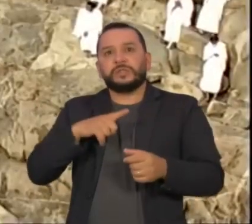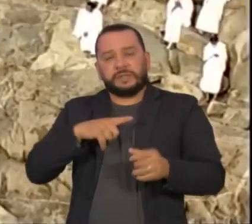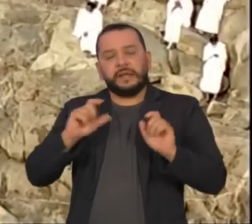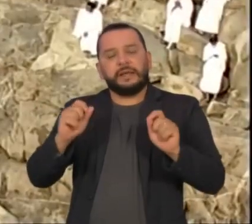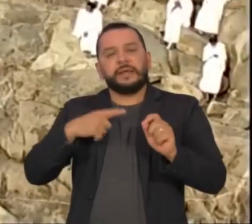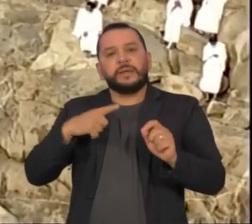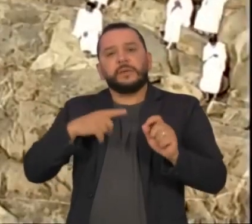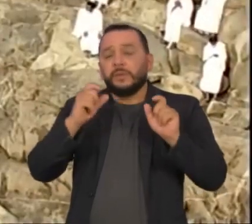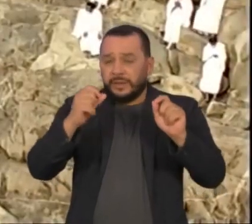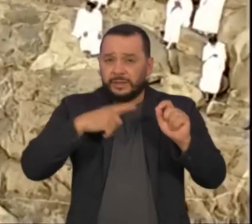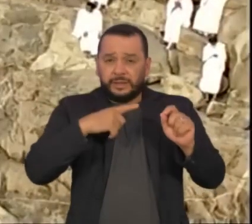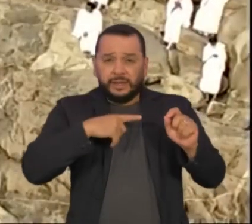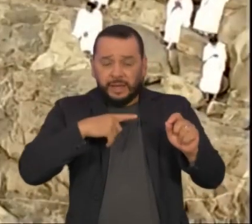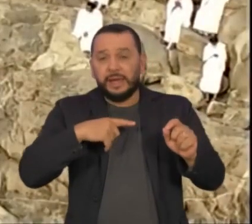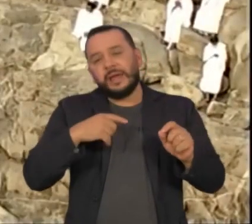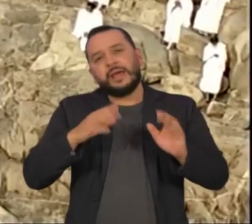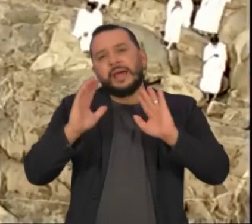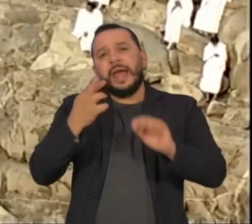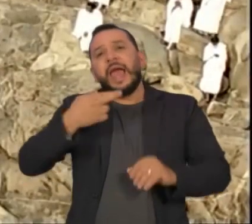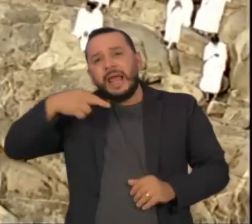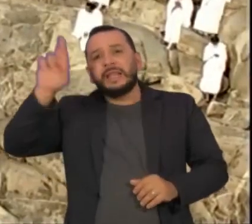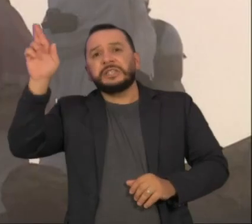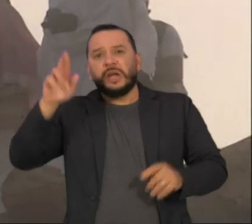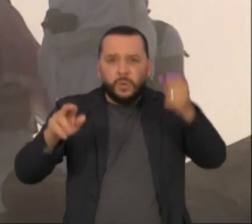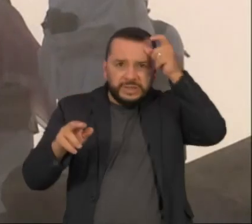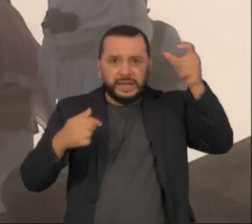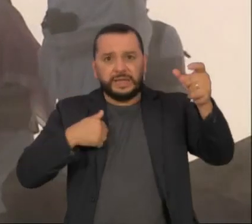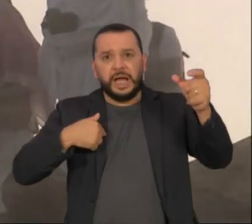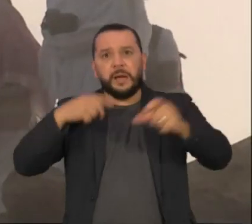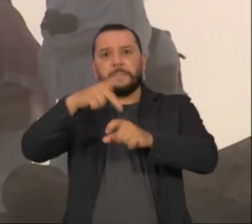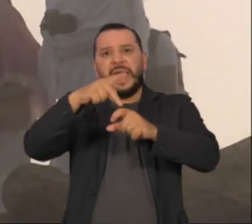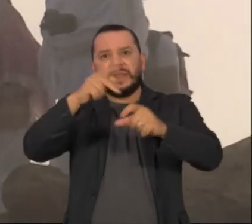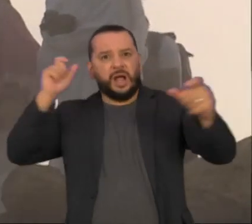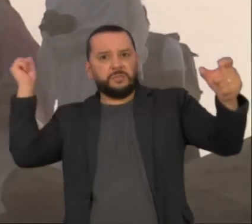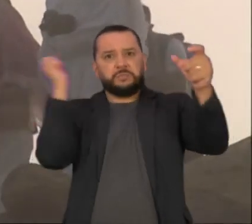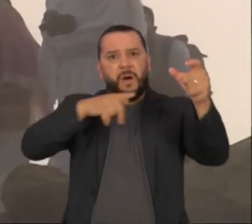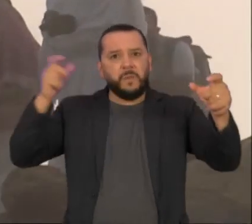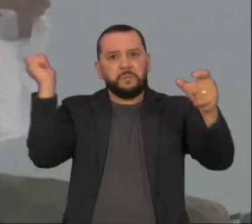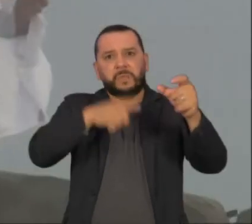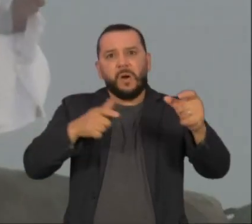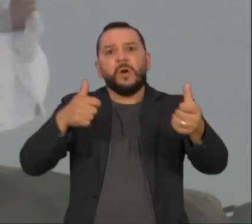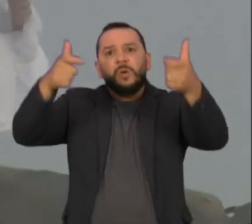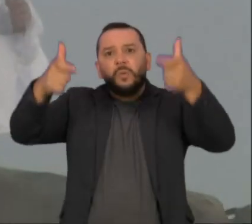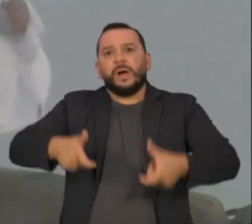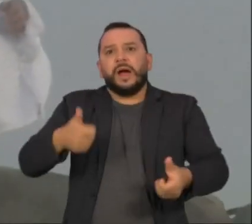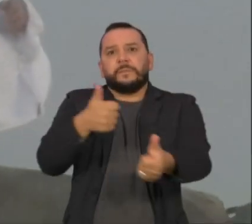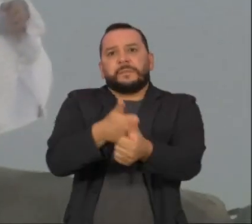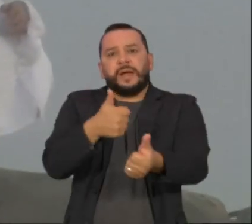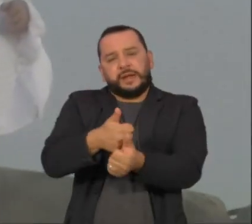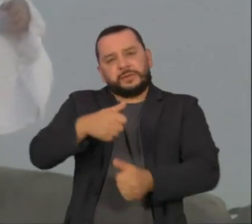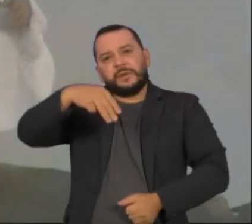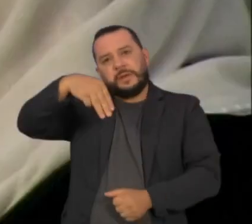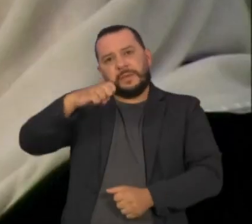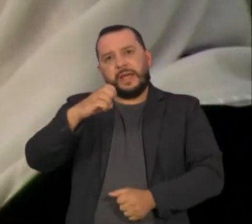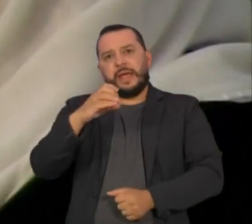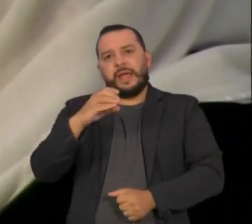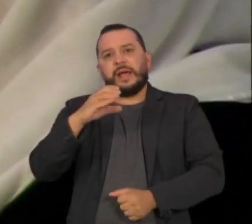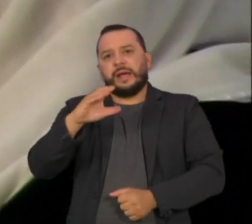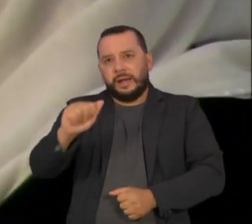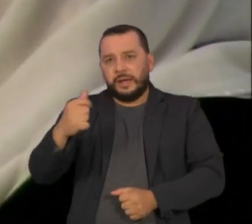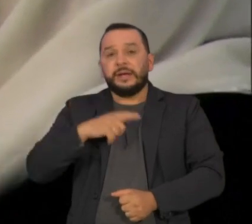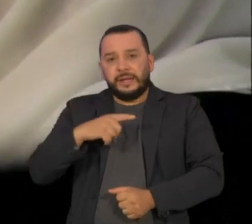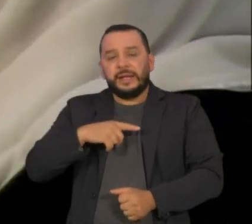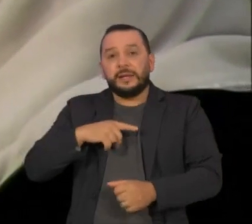Satã, um dos últimos rituais da peregrinação que acontece no Vale de Mina, perto de Meca. Os peregrinos fazem gestos simbólicos de